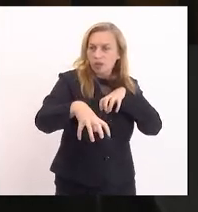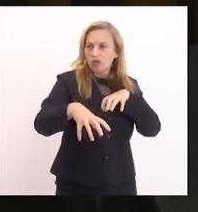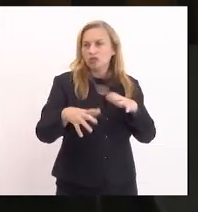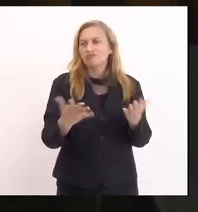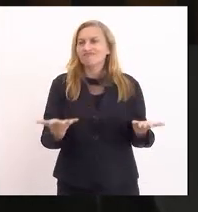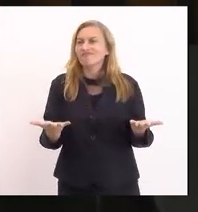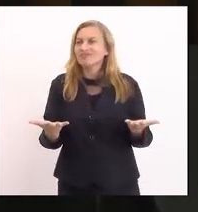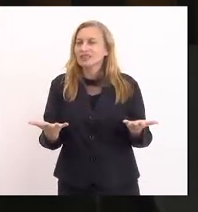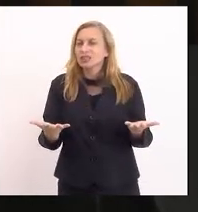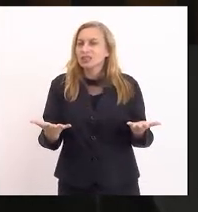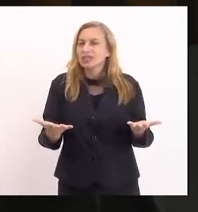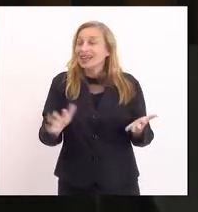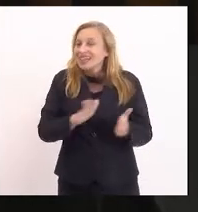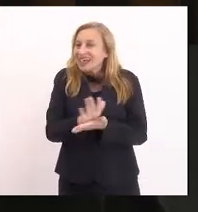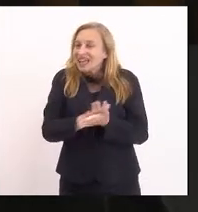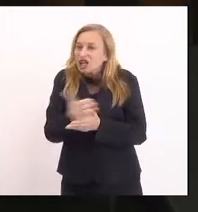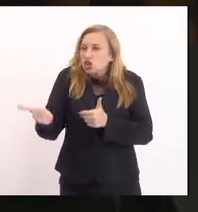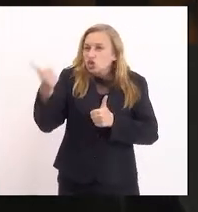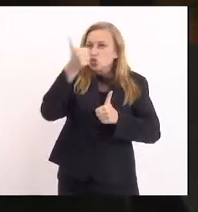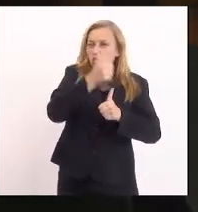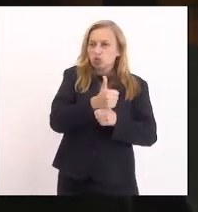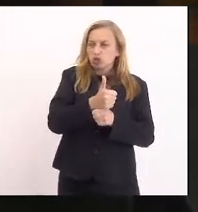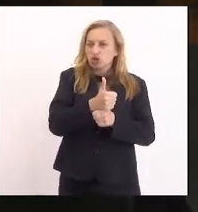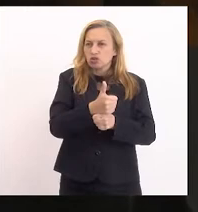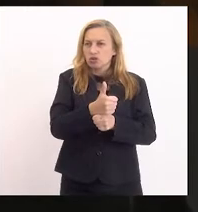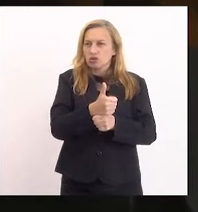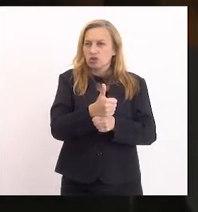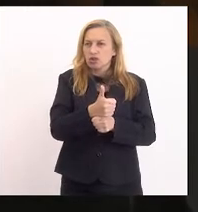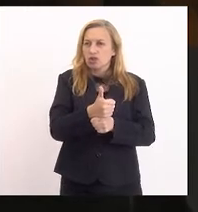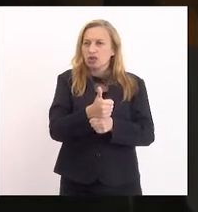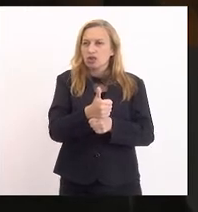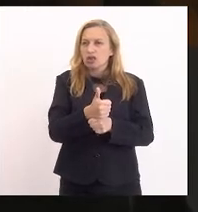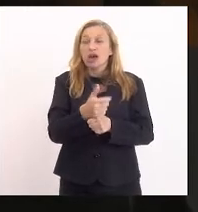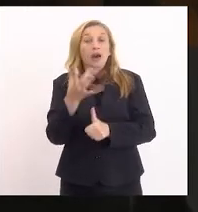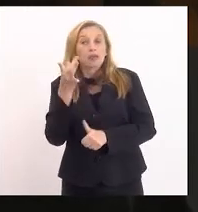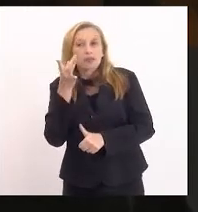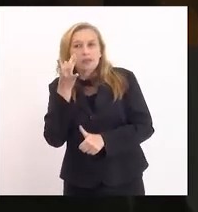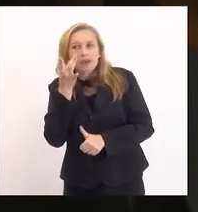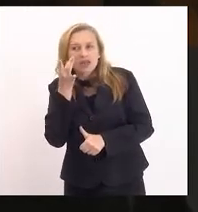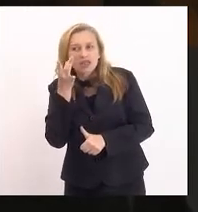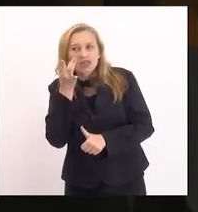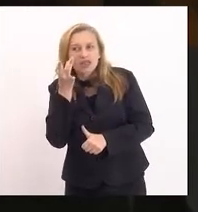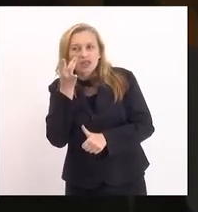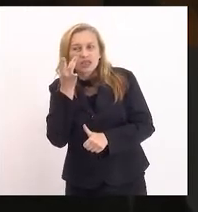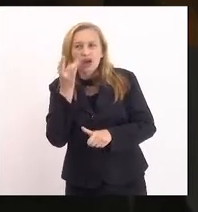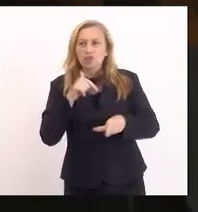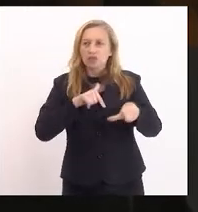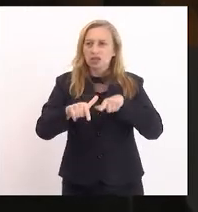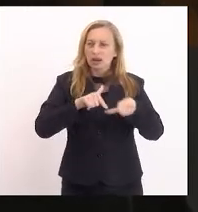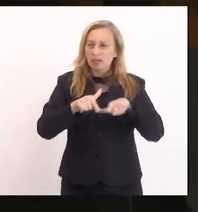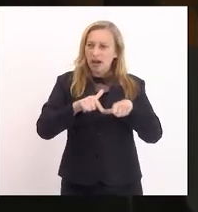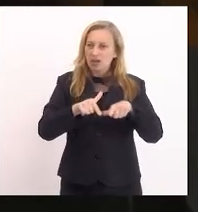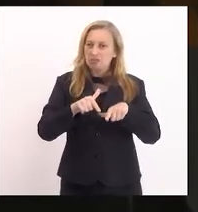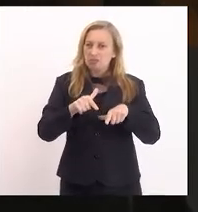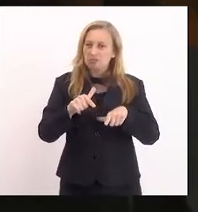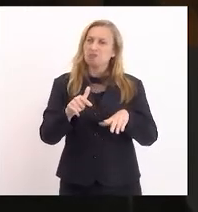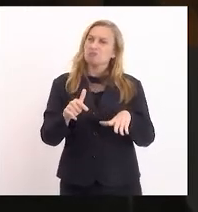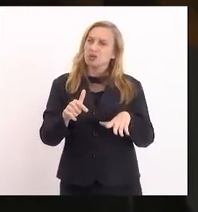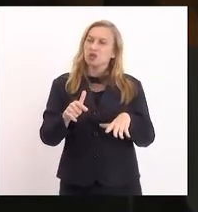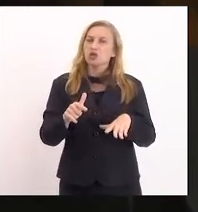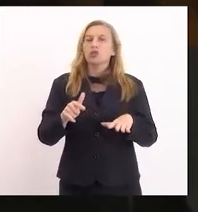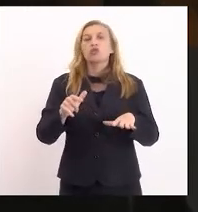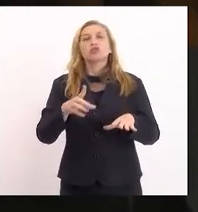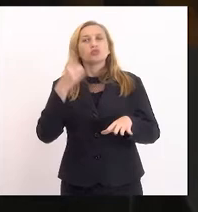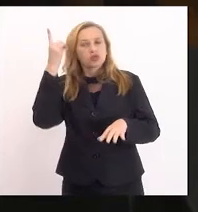nada substitui a sessão presencial, a presença em plenário, interação, enfim, com os